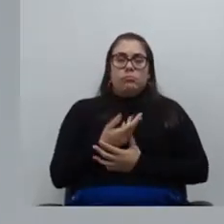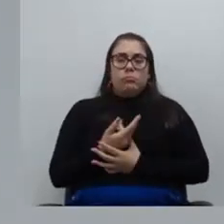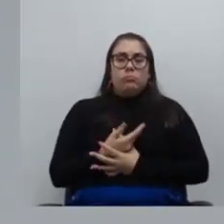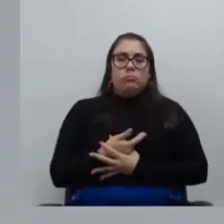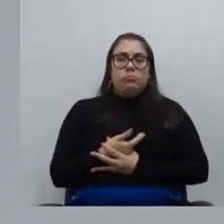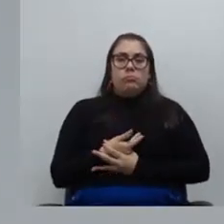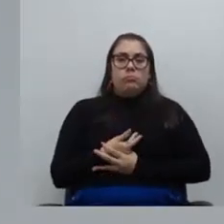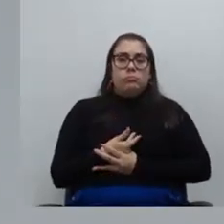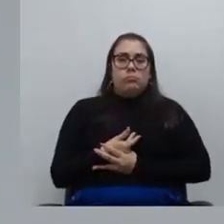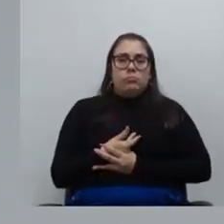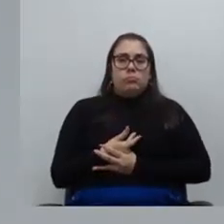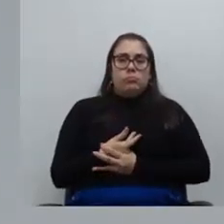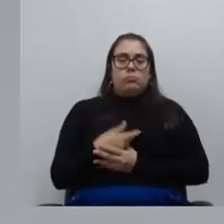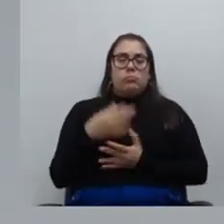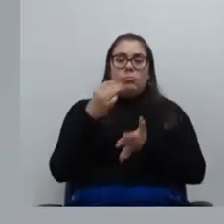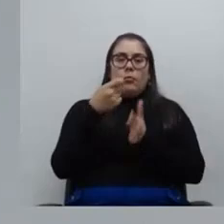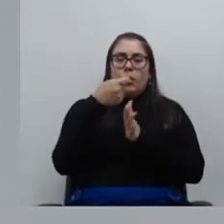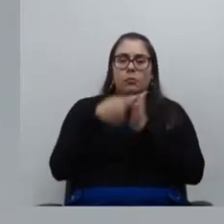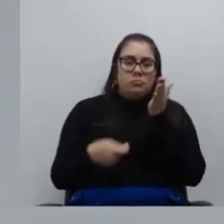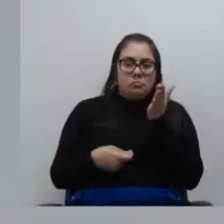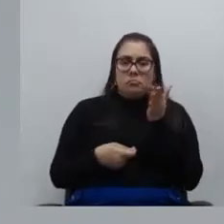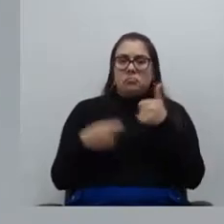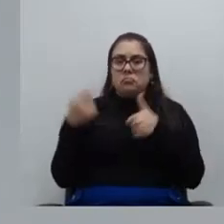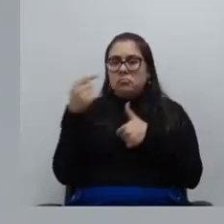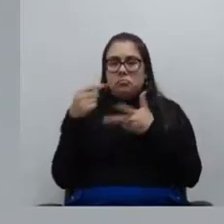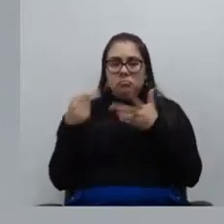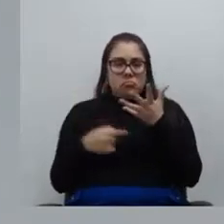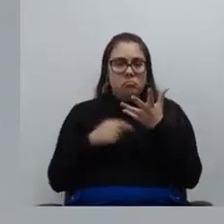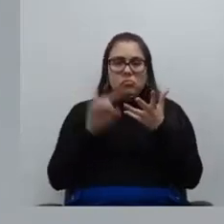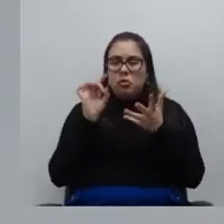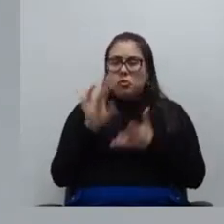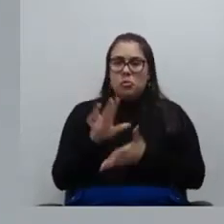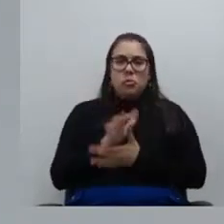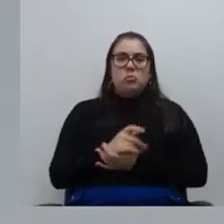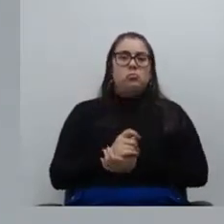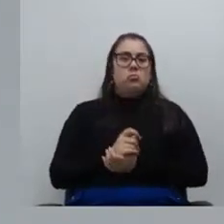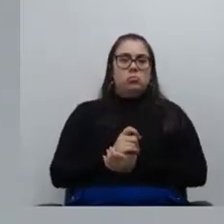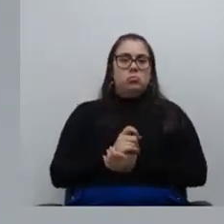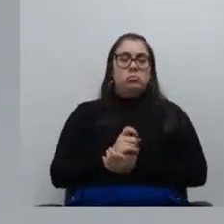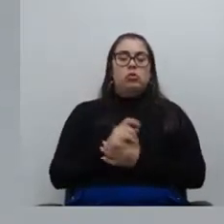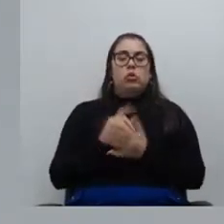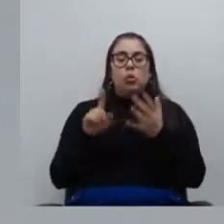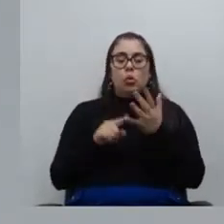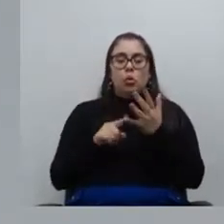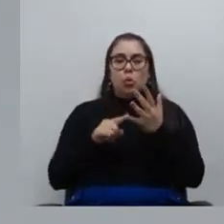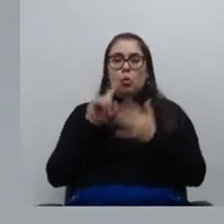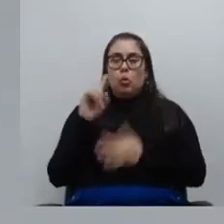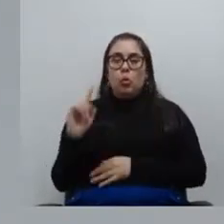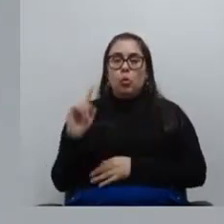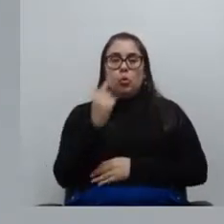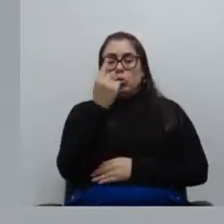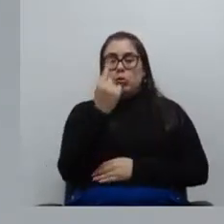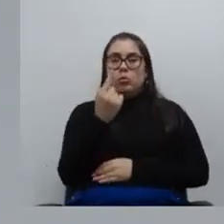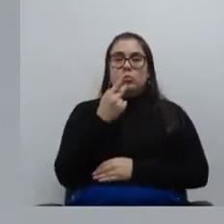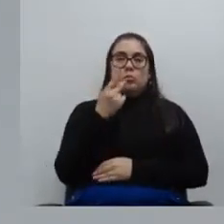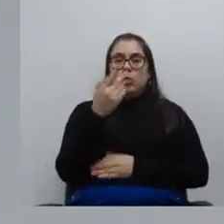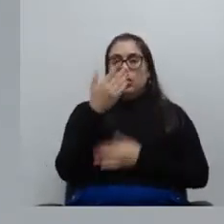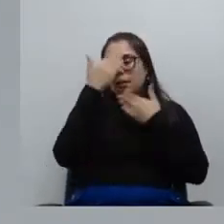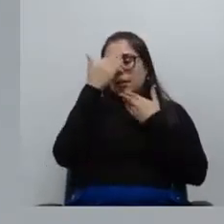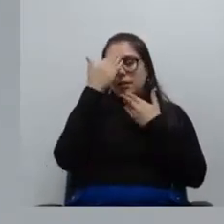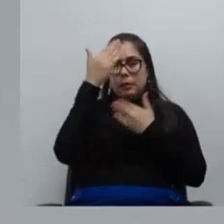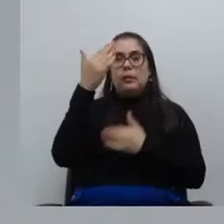acho que eu fiz as anotações aqui são esses os pontos que eu tinha colocado por último e não menos importante agradecer aos